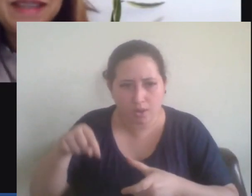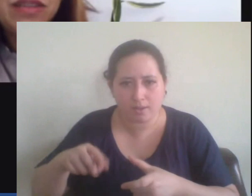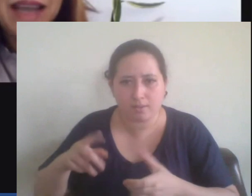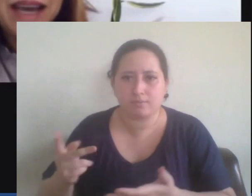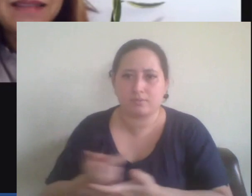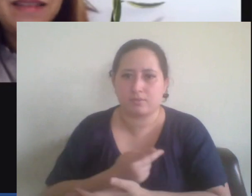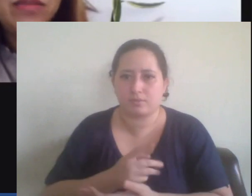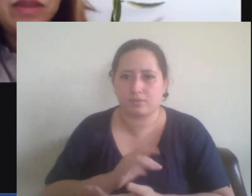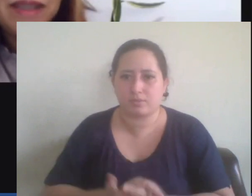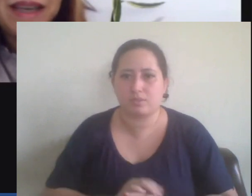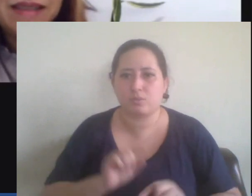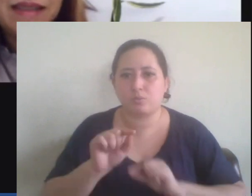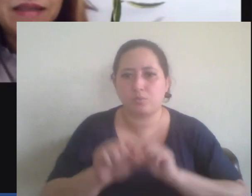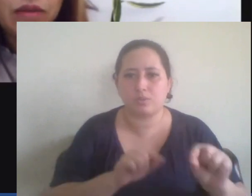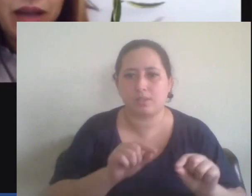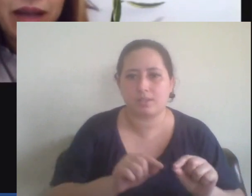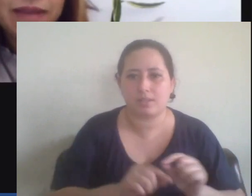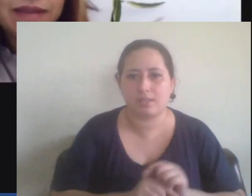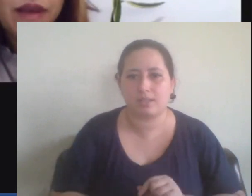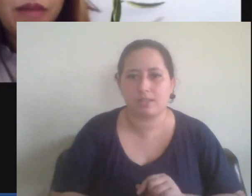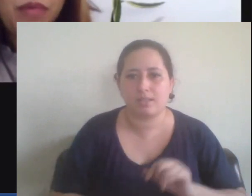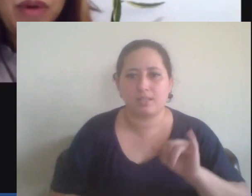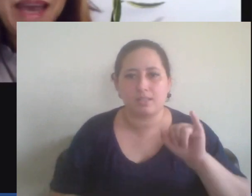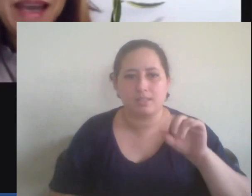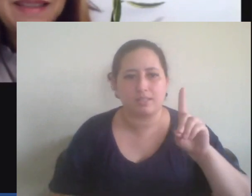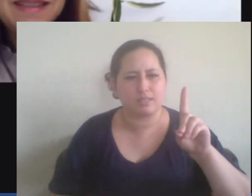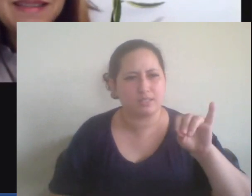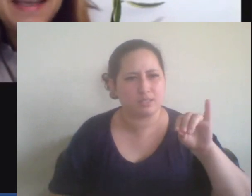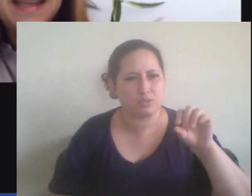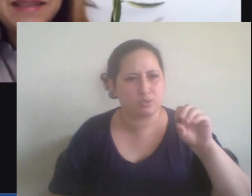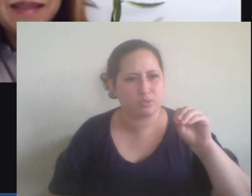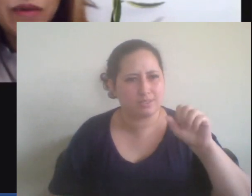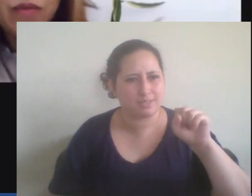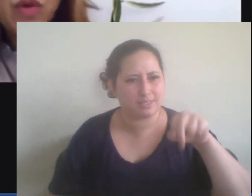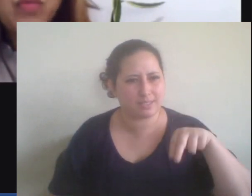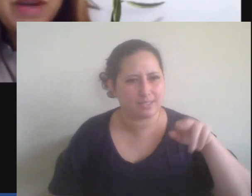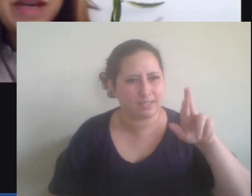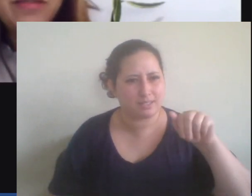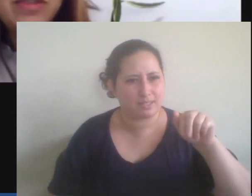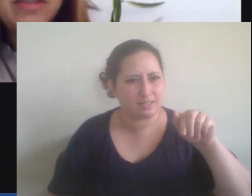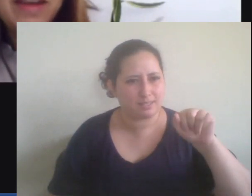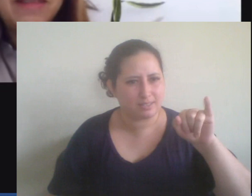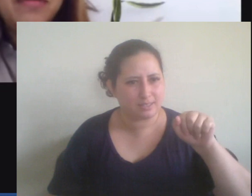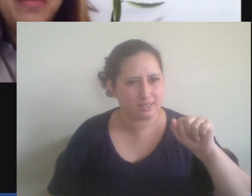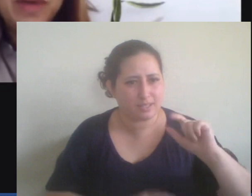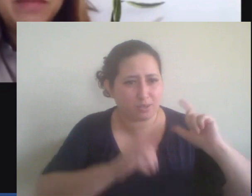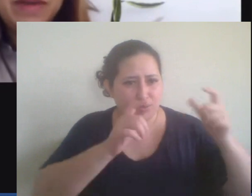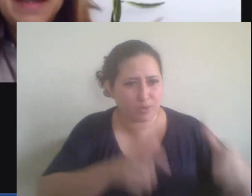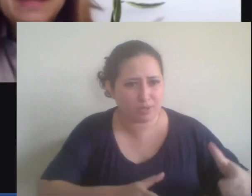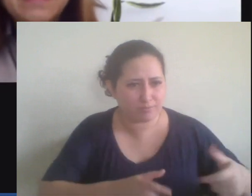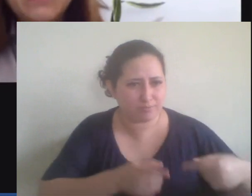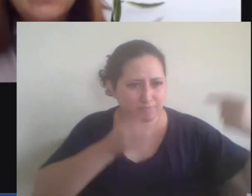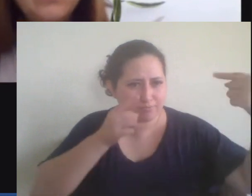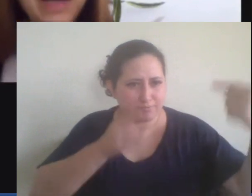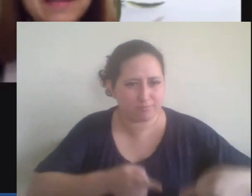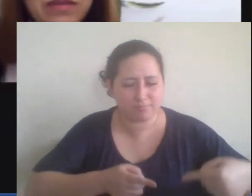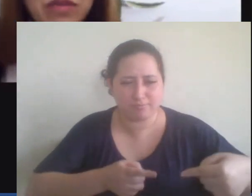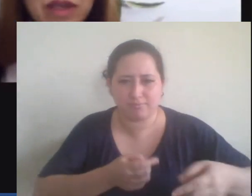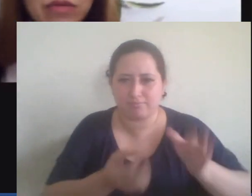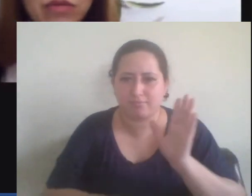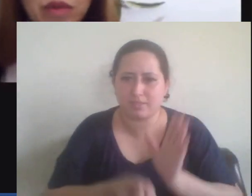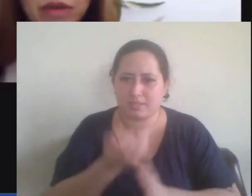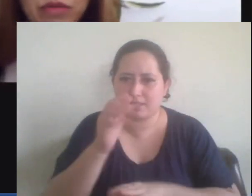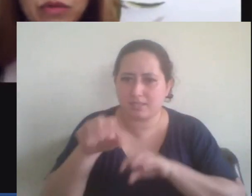refere às identidades e idiosicrasias locais porque elas elas são um grande desafio para a implantação da